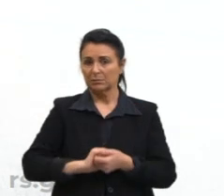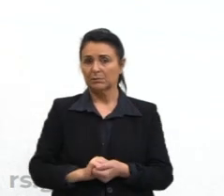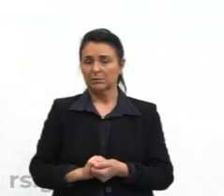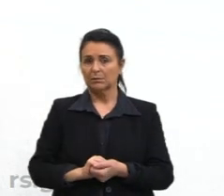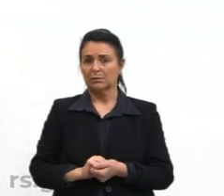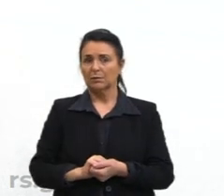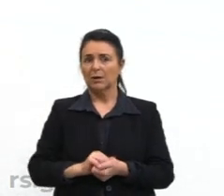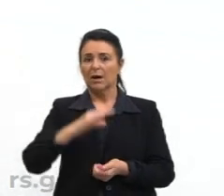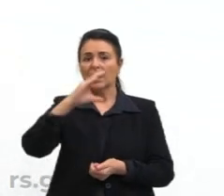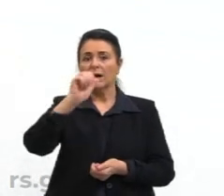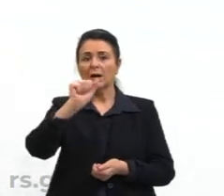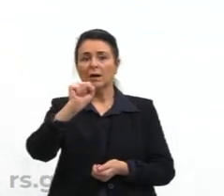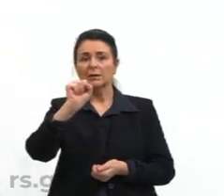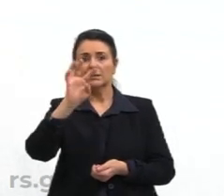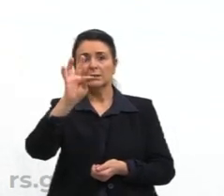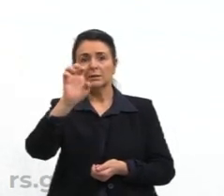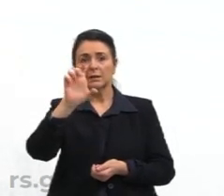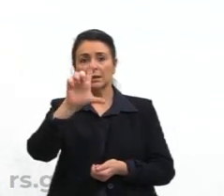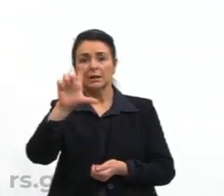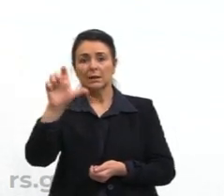Castelhano ou espanhol?